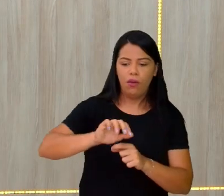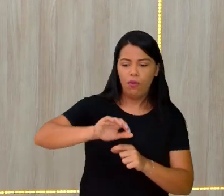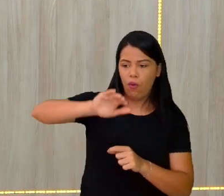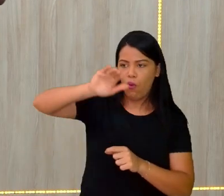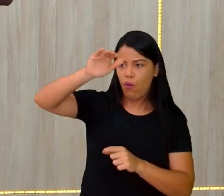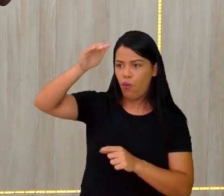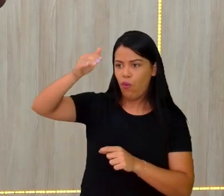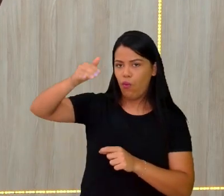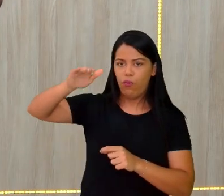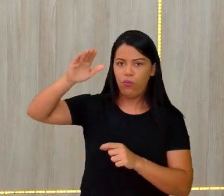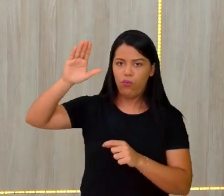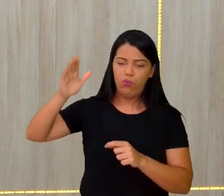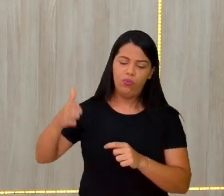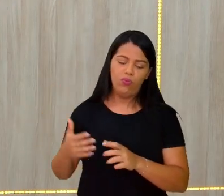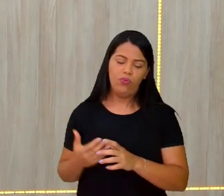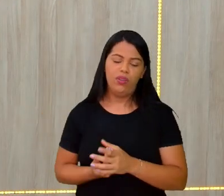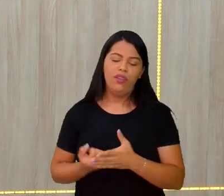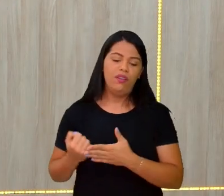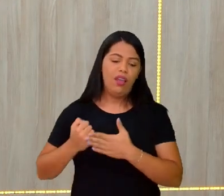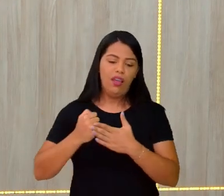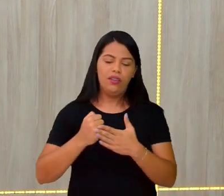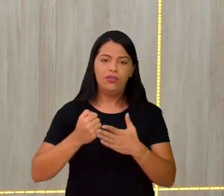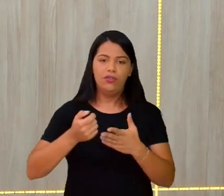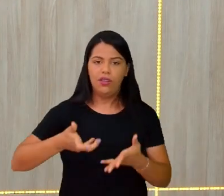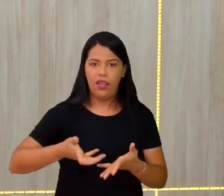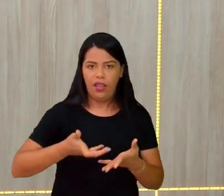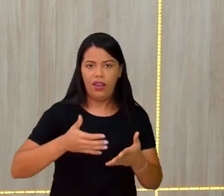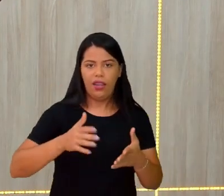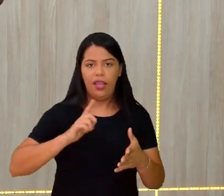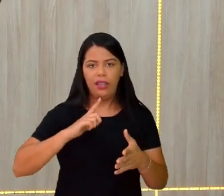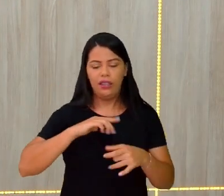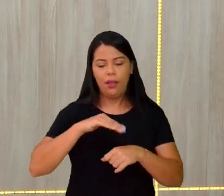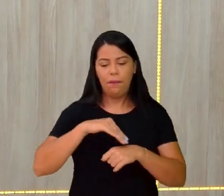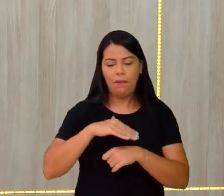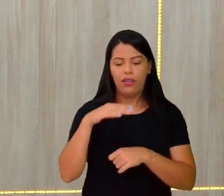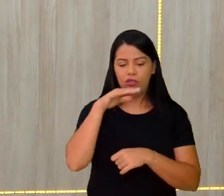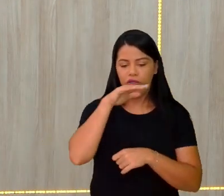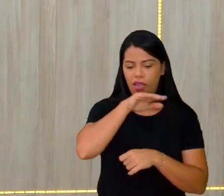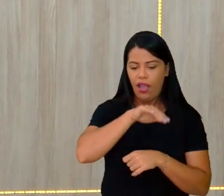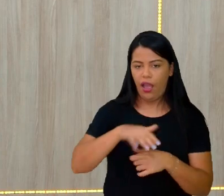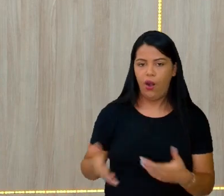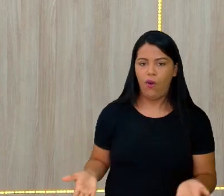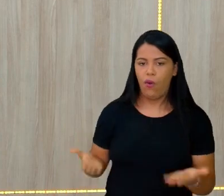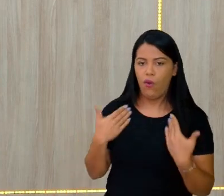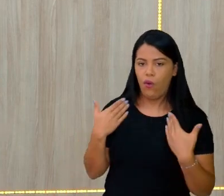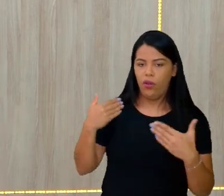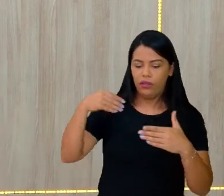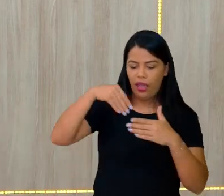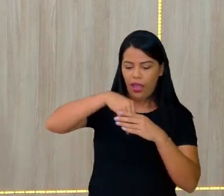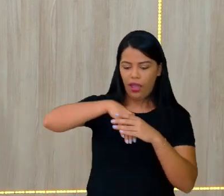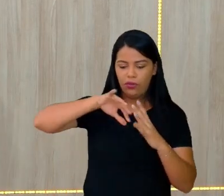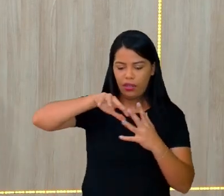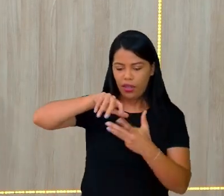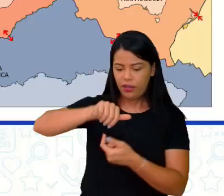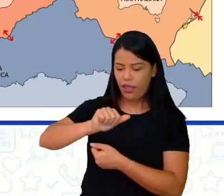alimentando o manto terrestre. Aí você vê na sua tela agora, né, o conjunto de placas